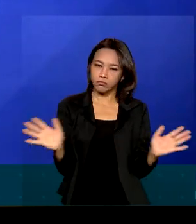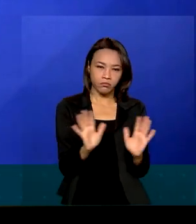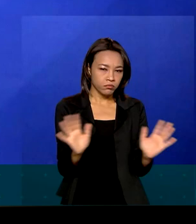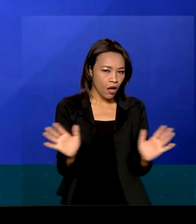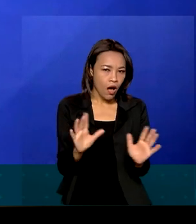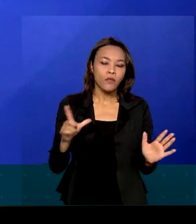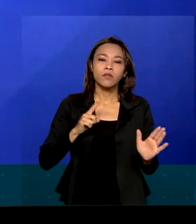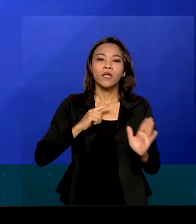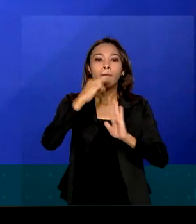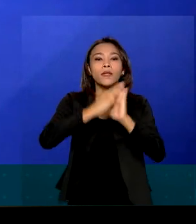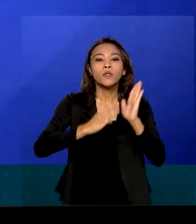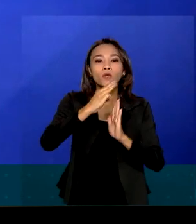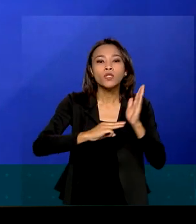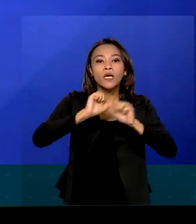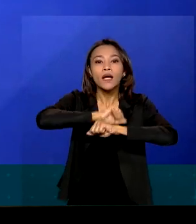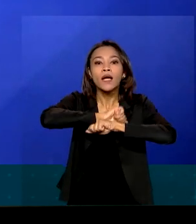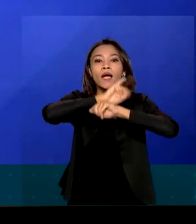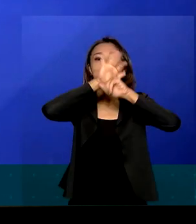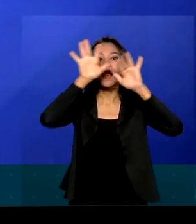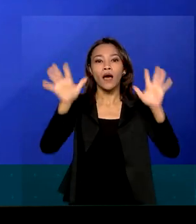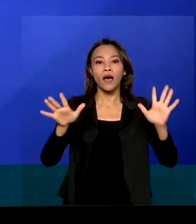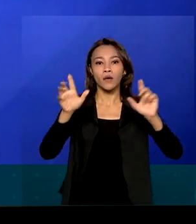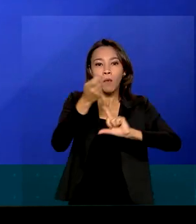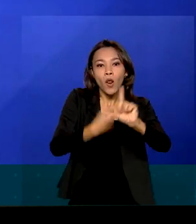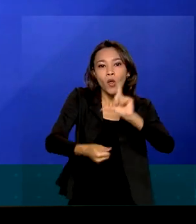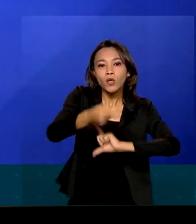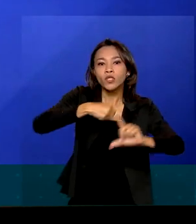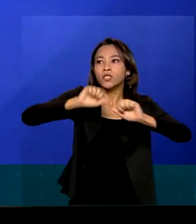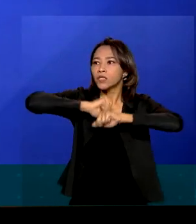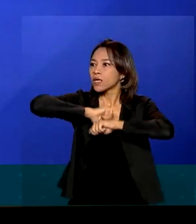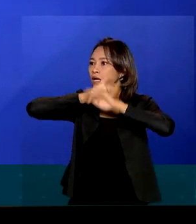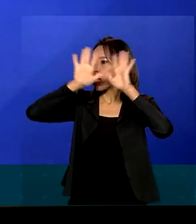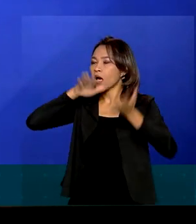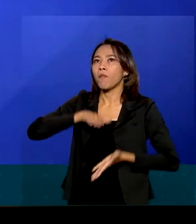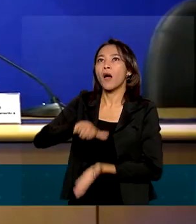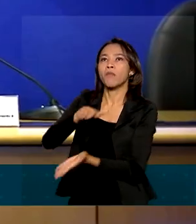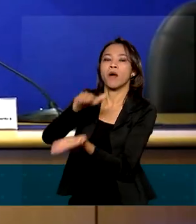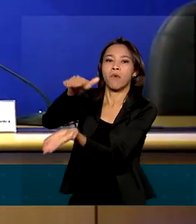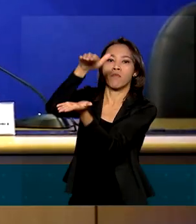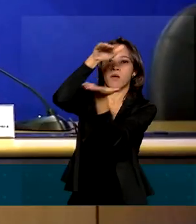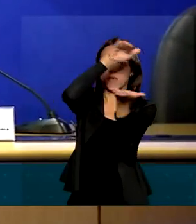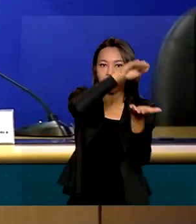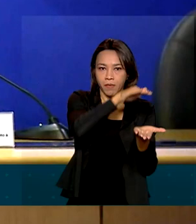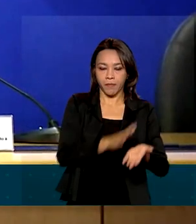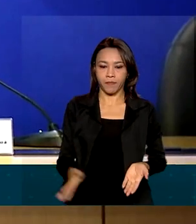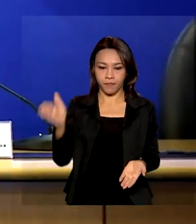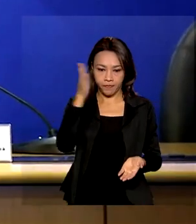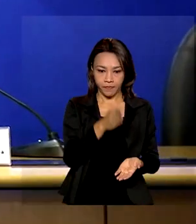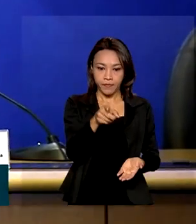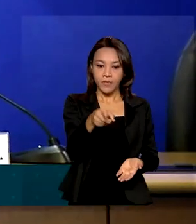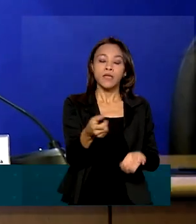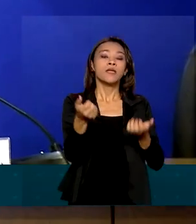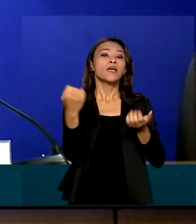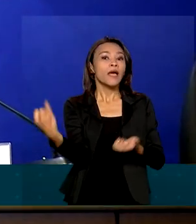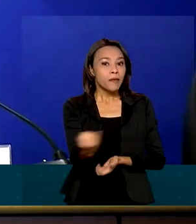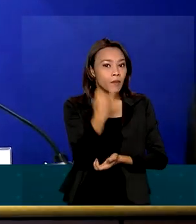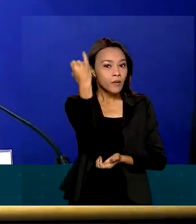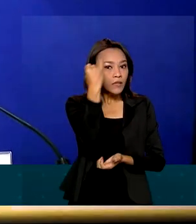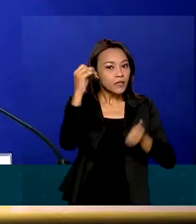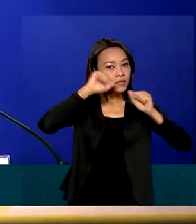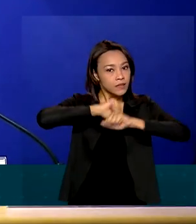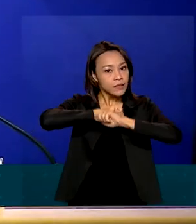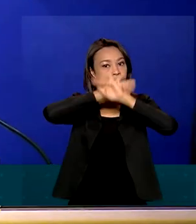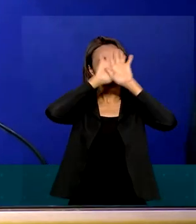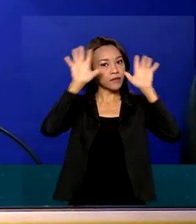uma metodologia clara e transparente, pactuada por todas as entidades da federação. O que é importante também, que fique bem claro,